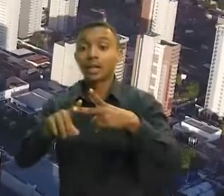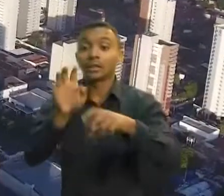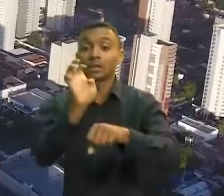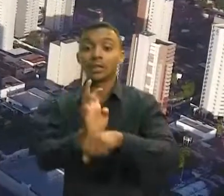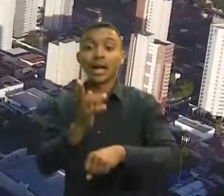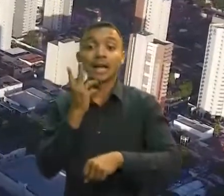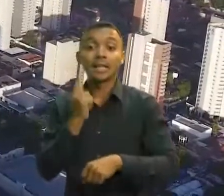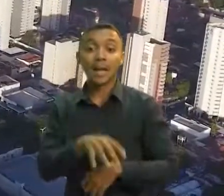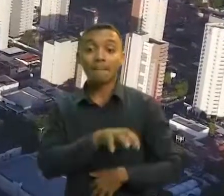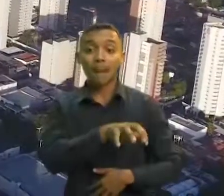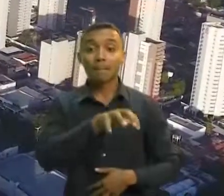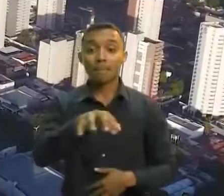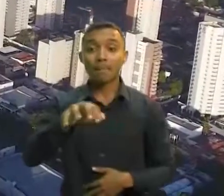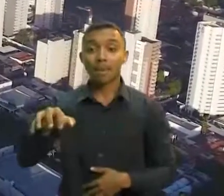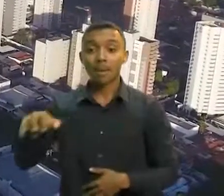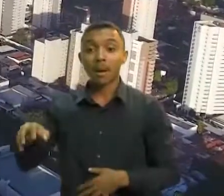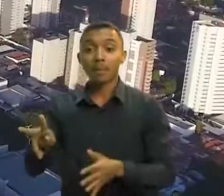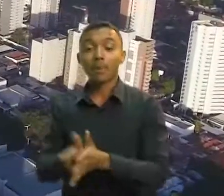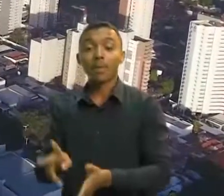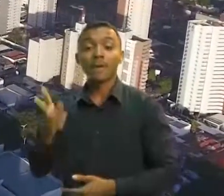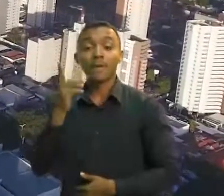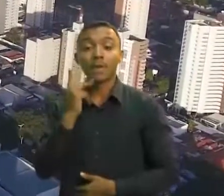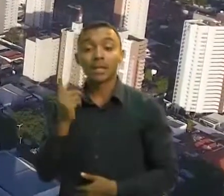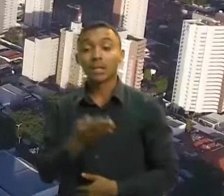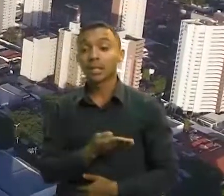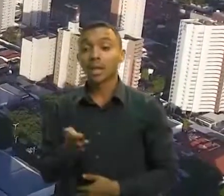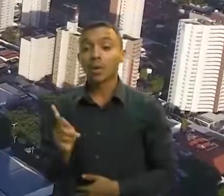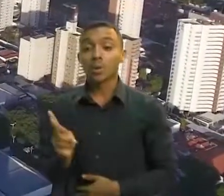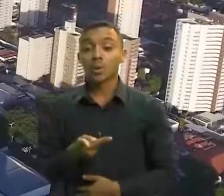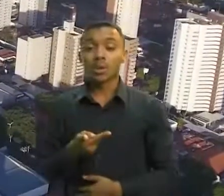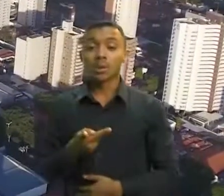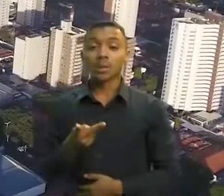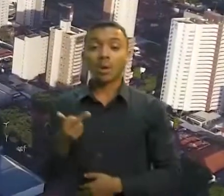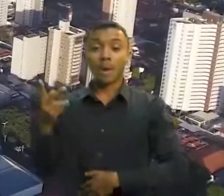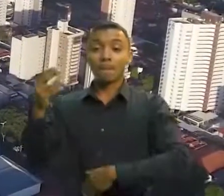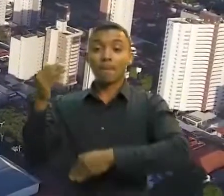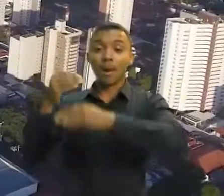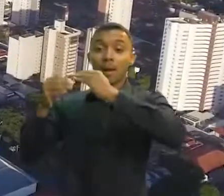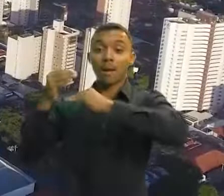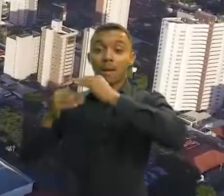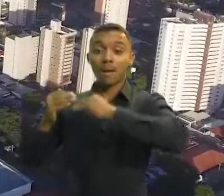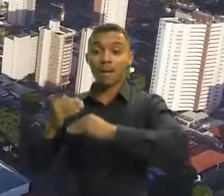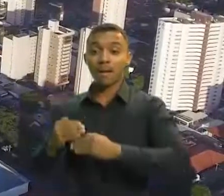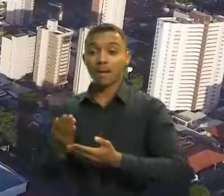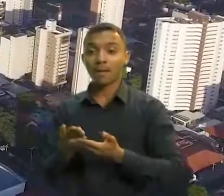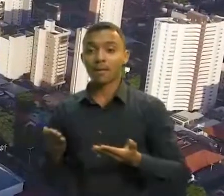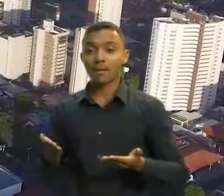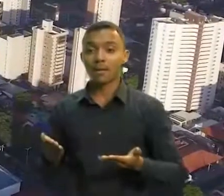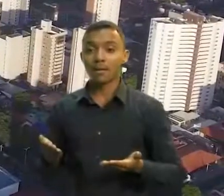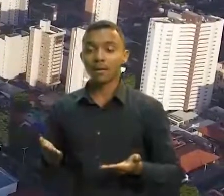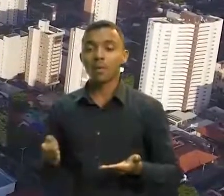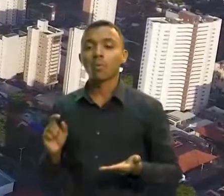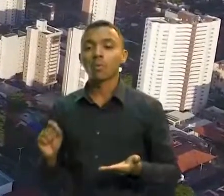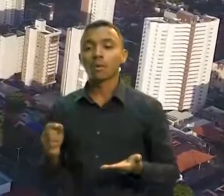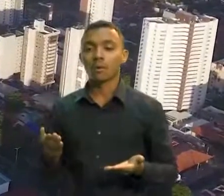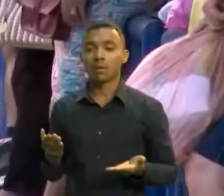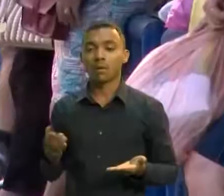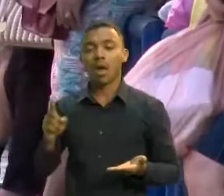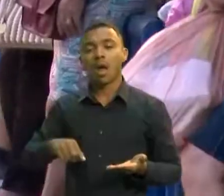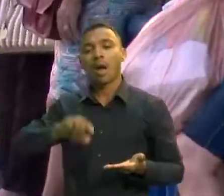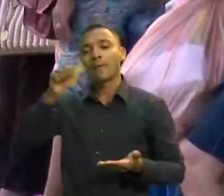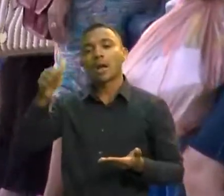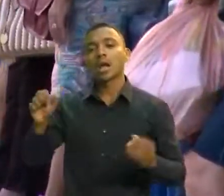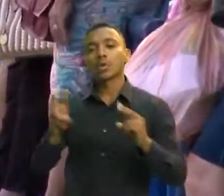metropolitana de Fortaleza tiveram queda no principal indicador utilizado para medir a distribuição de renda.